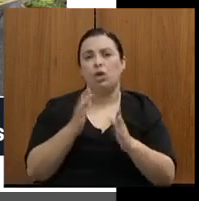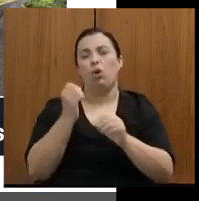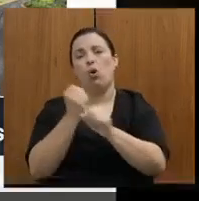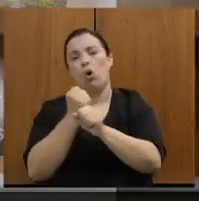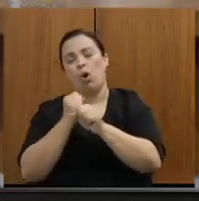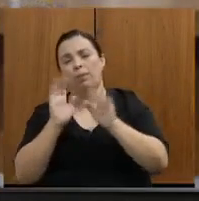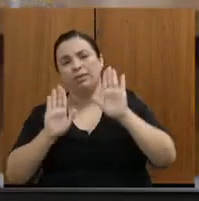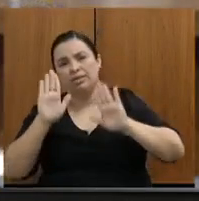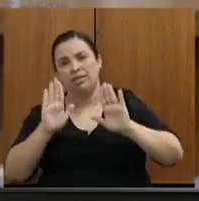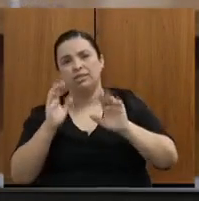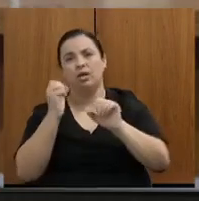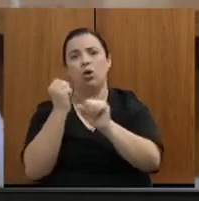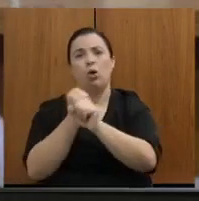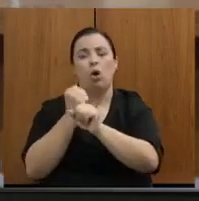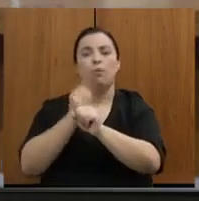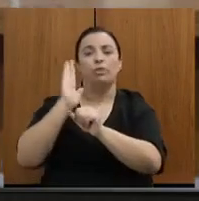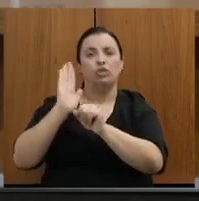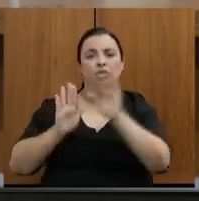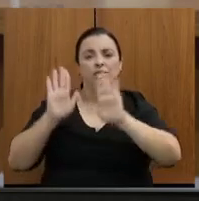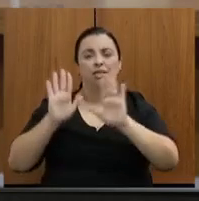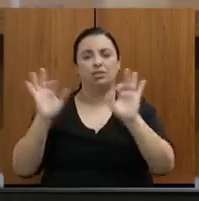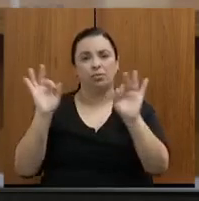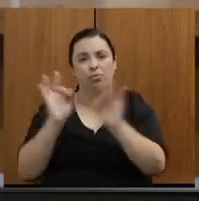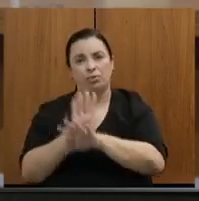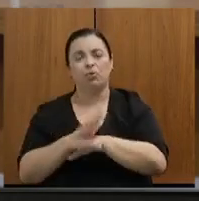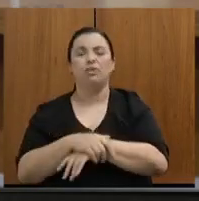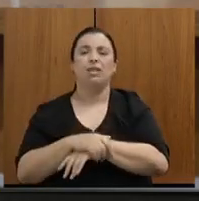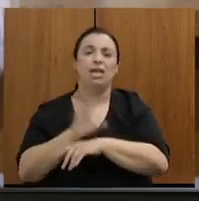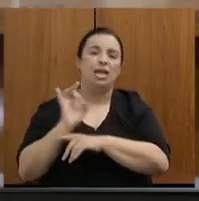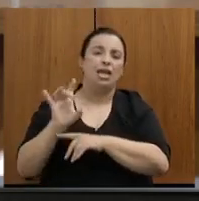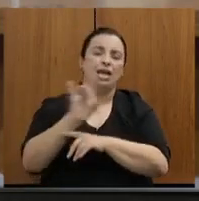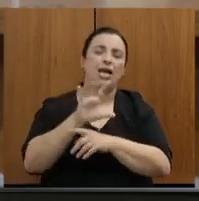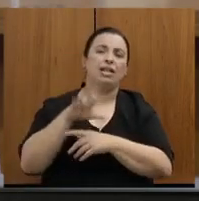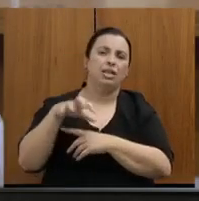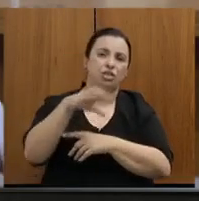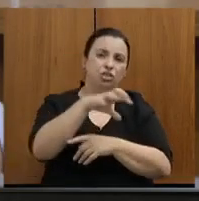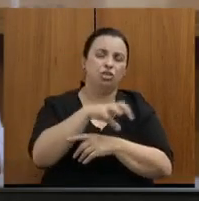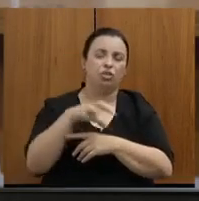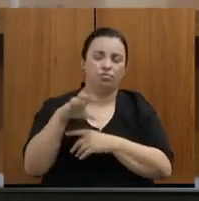licitada, por região. Se os senhores forem passando.